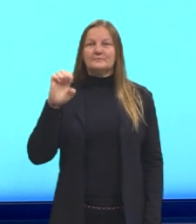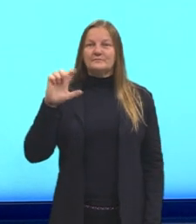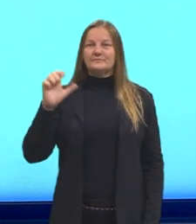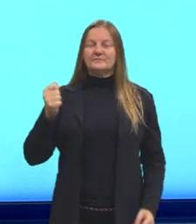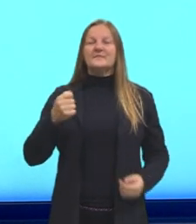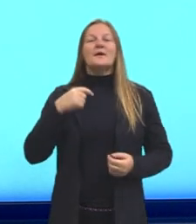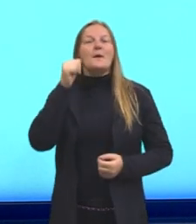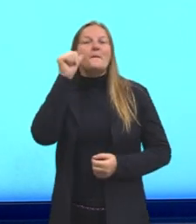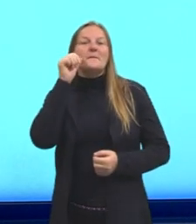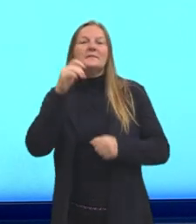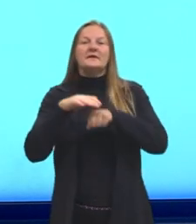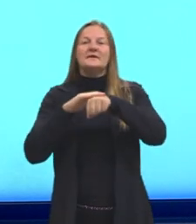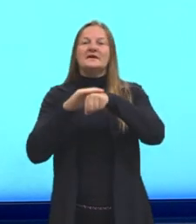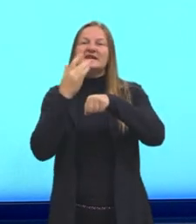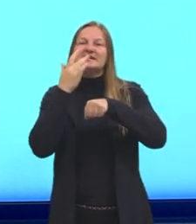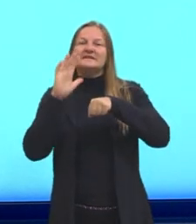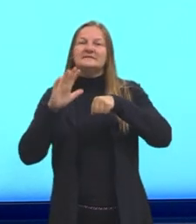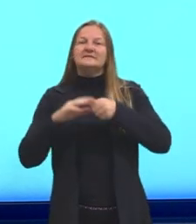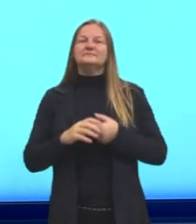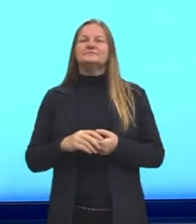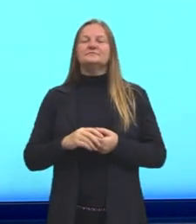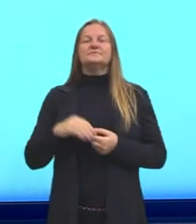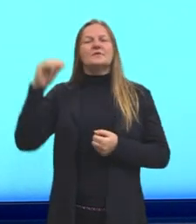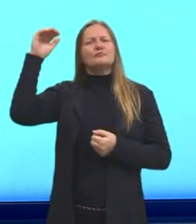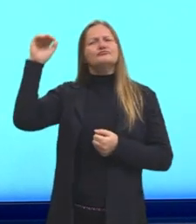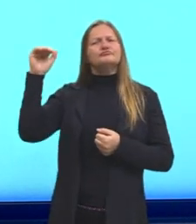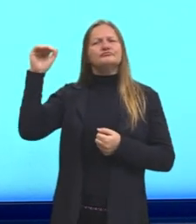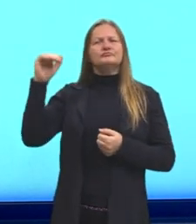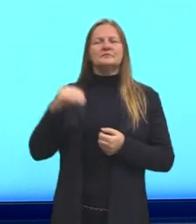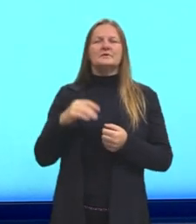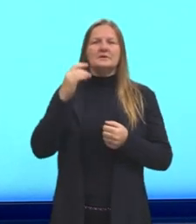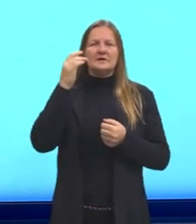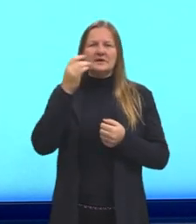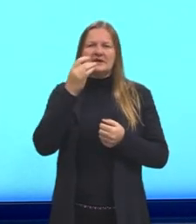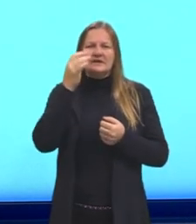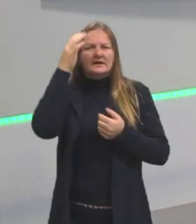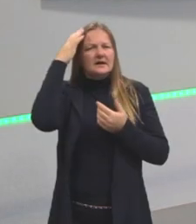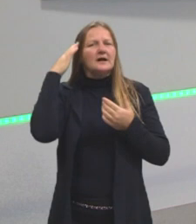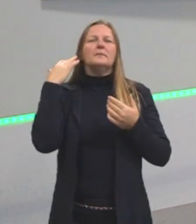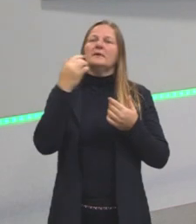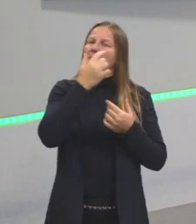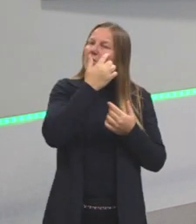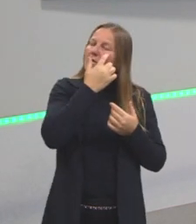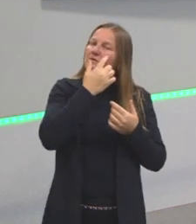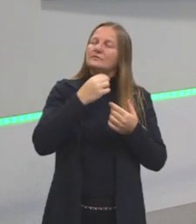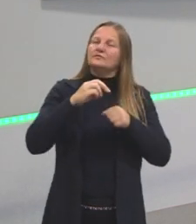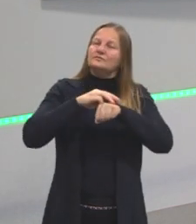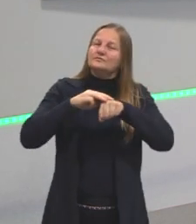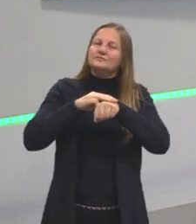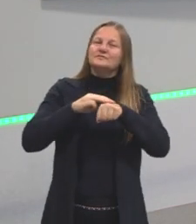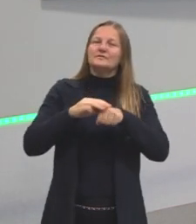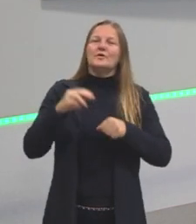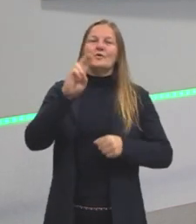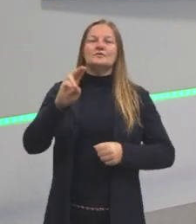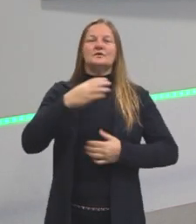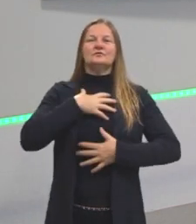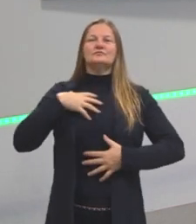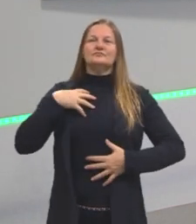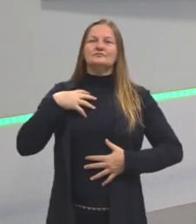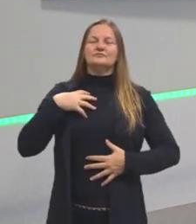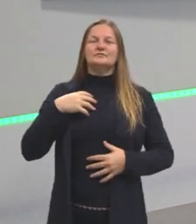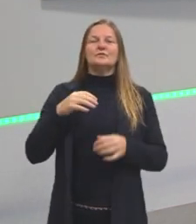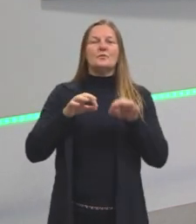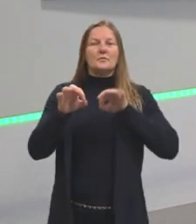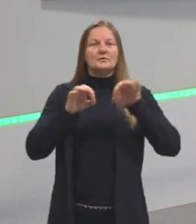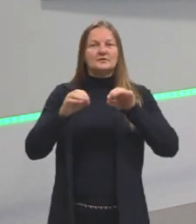uma mulher branca, de estatura média, cabelos e olhos castanhos, e estou usando a camiseta do projeto.